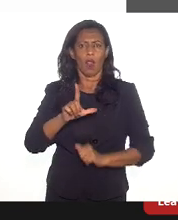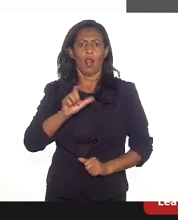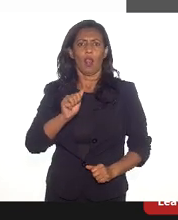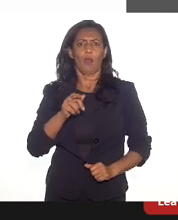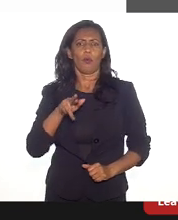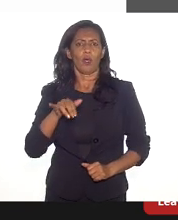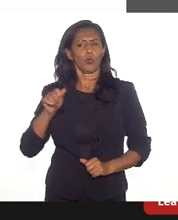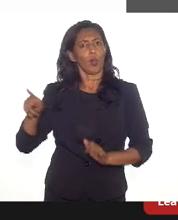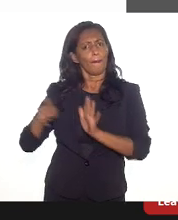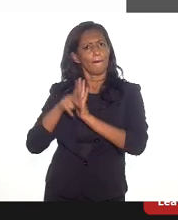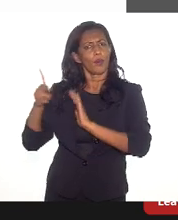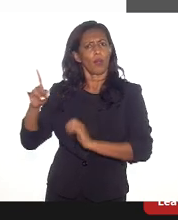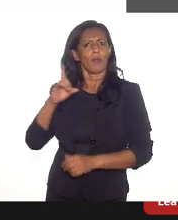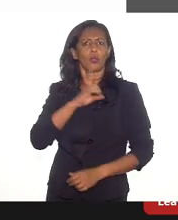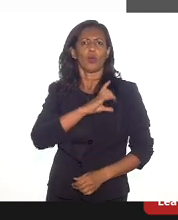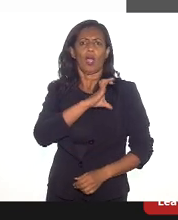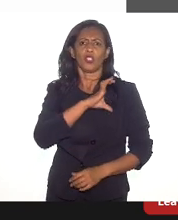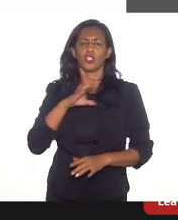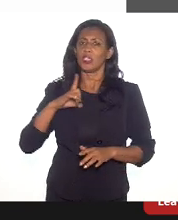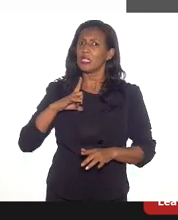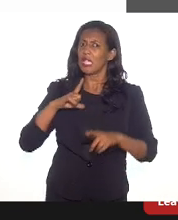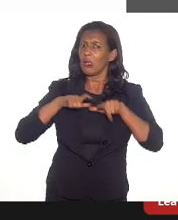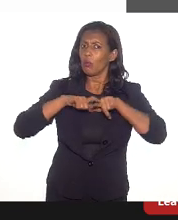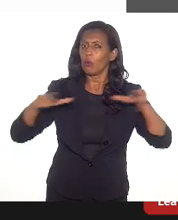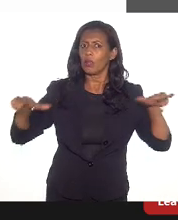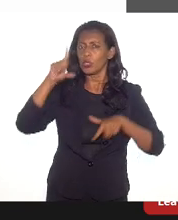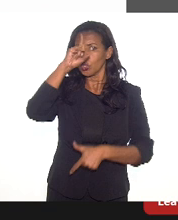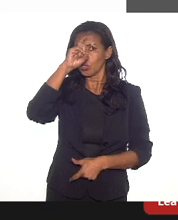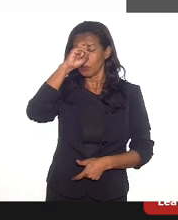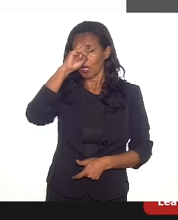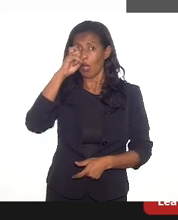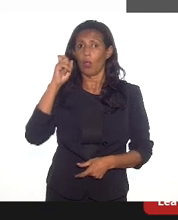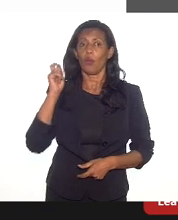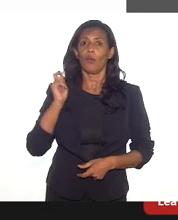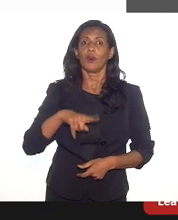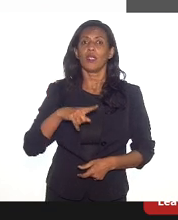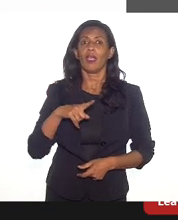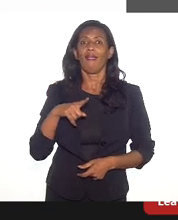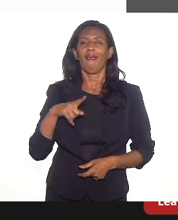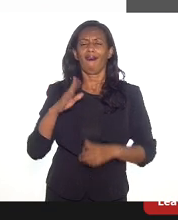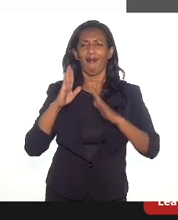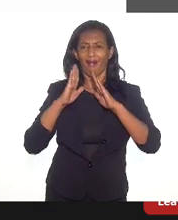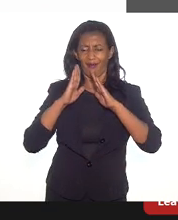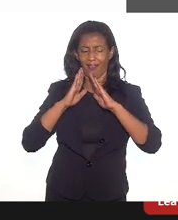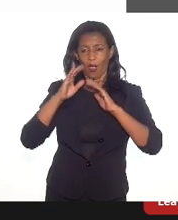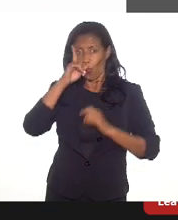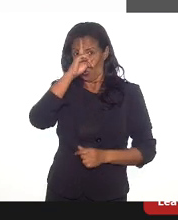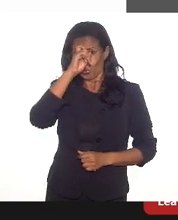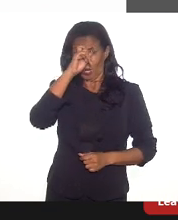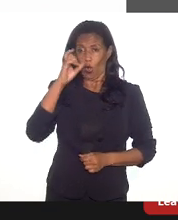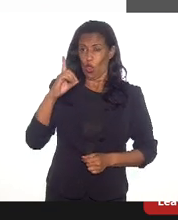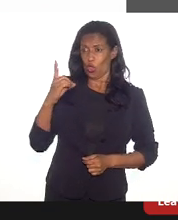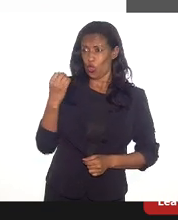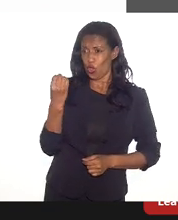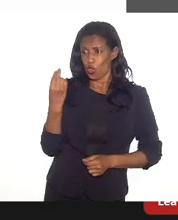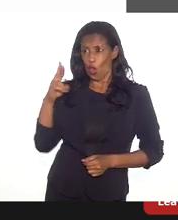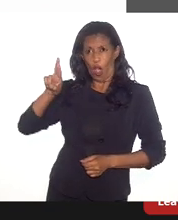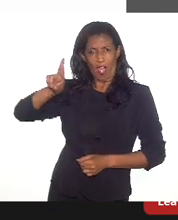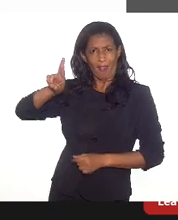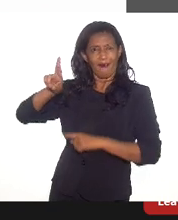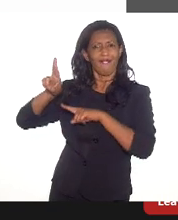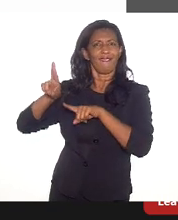Duque de Caxias, e temos um grande hospital hoje que é uma referência que é a rede DOR, que a gente usando todos esses